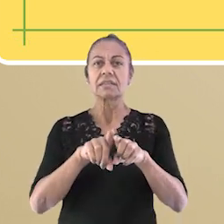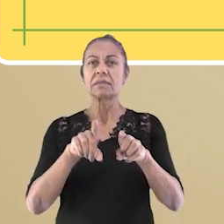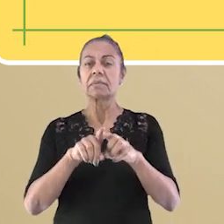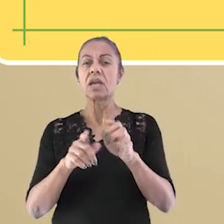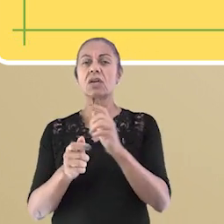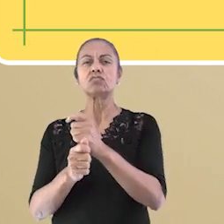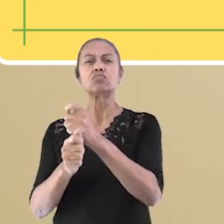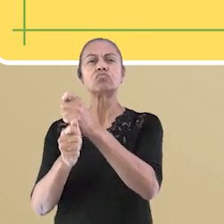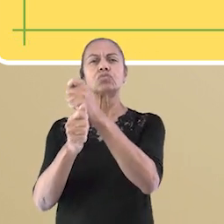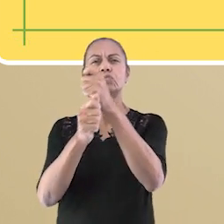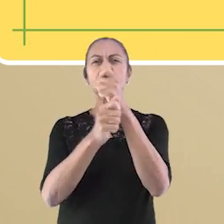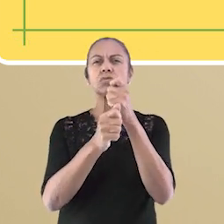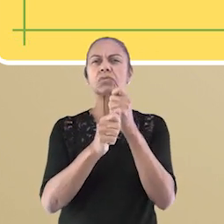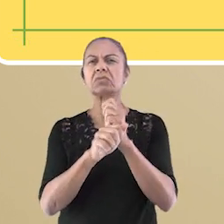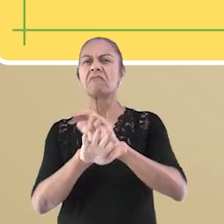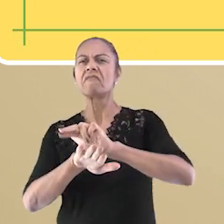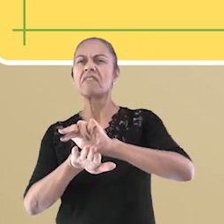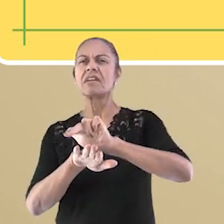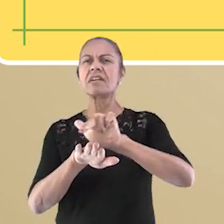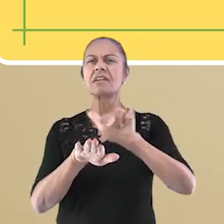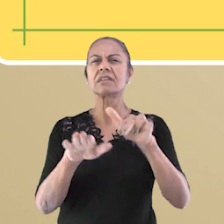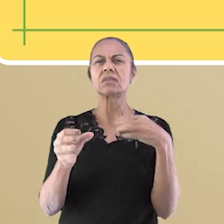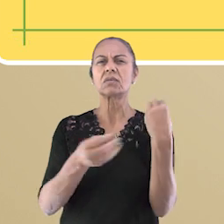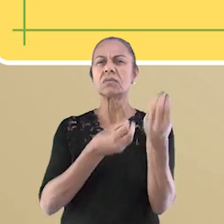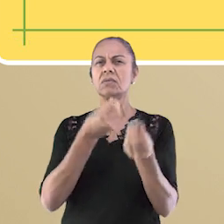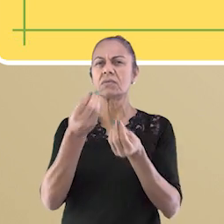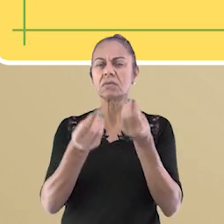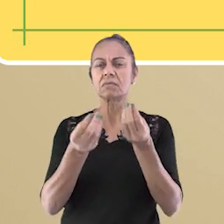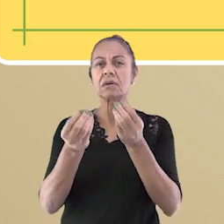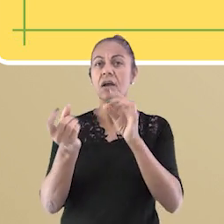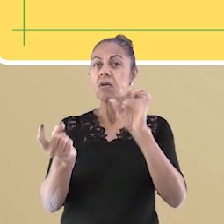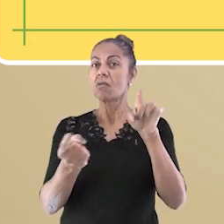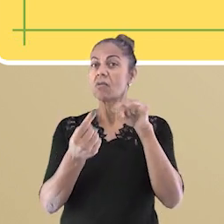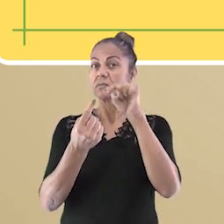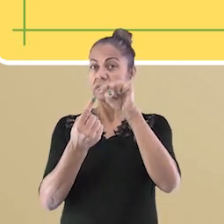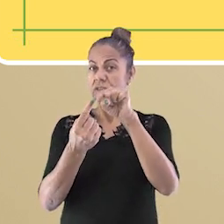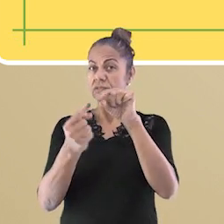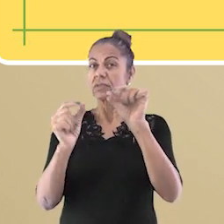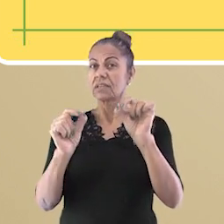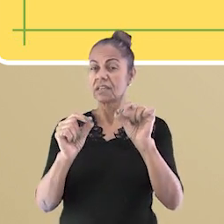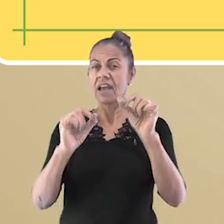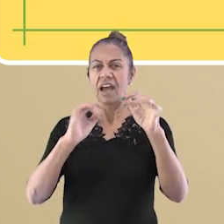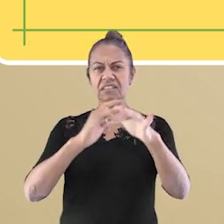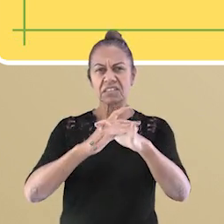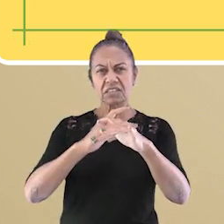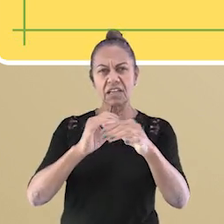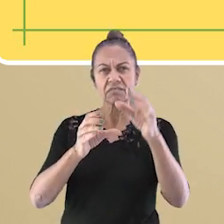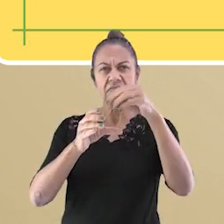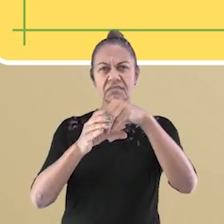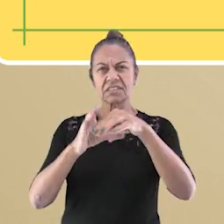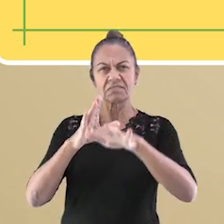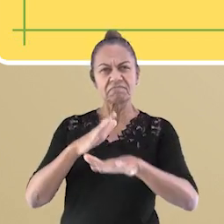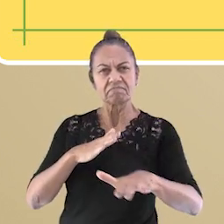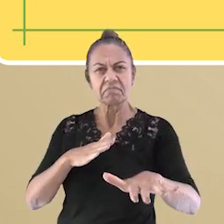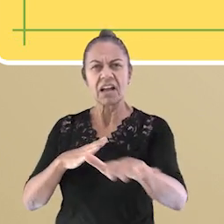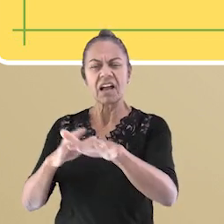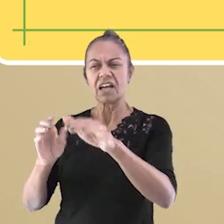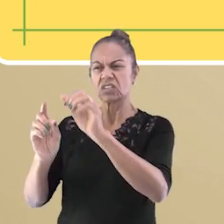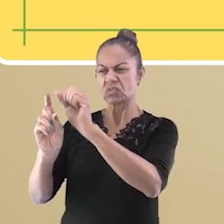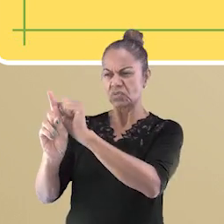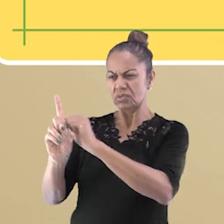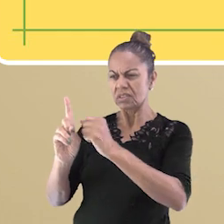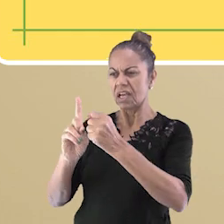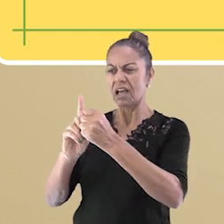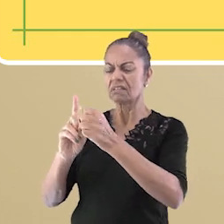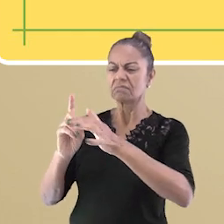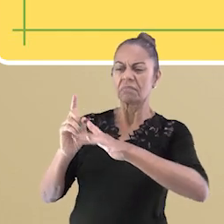E o objetivo da aula é perceber, por meio de paisagens das cidades, como a desigualdade socioespacial se evidencia